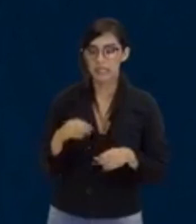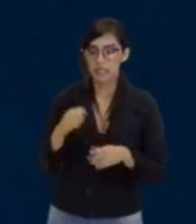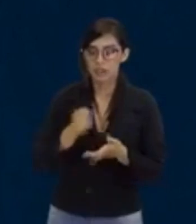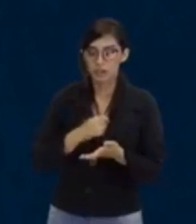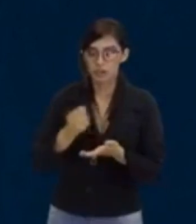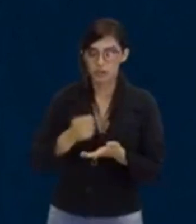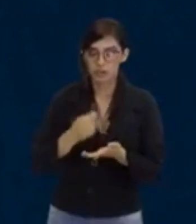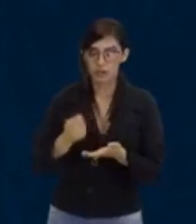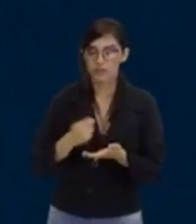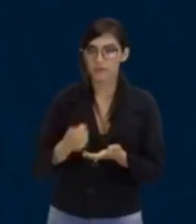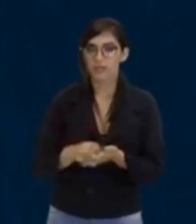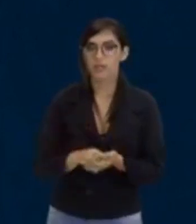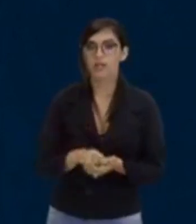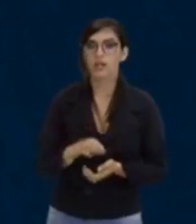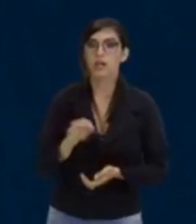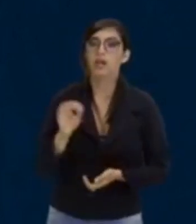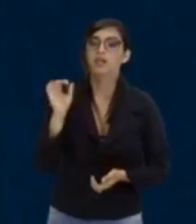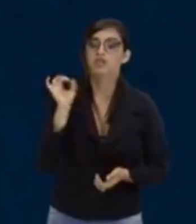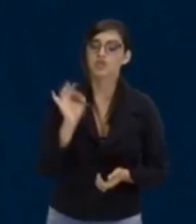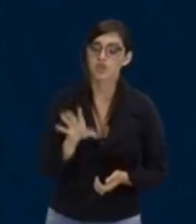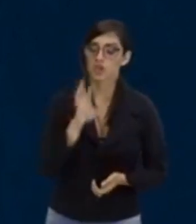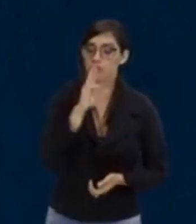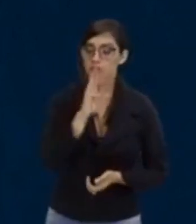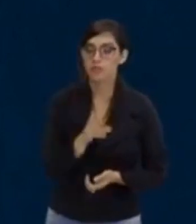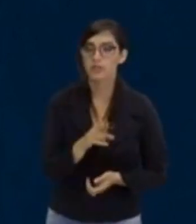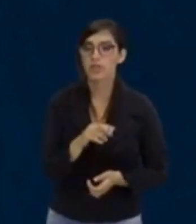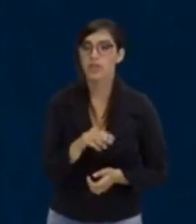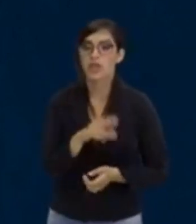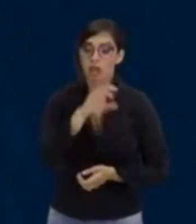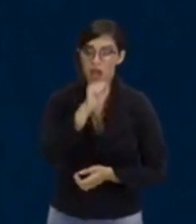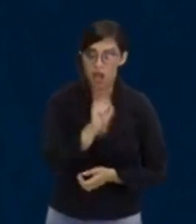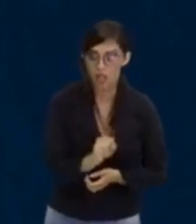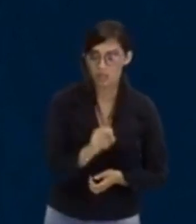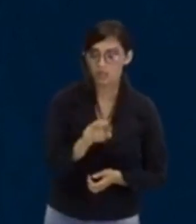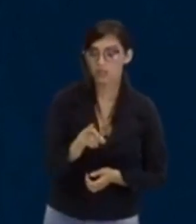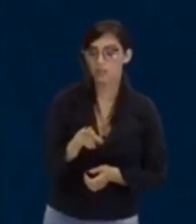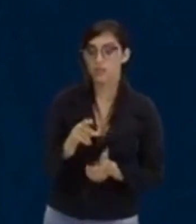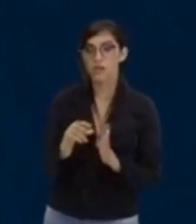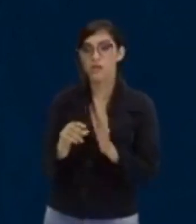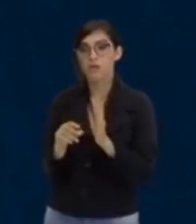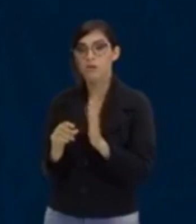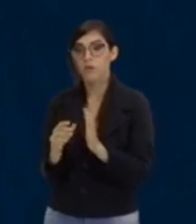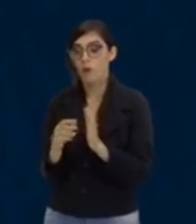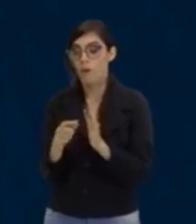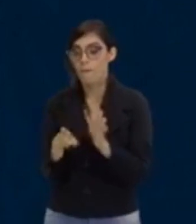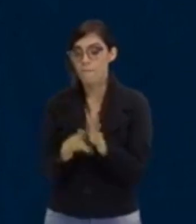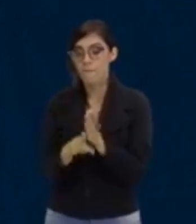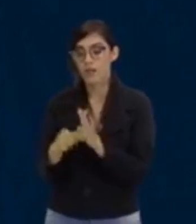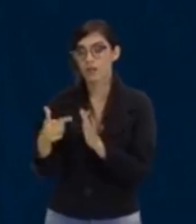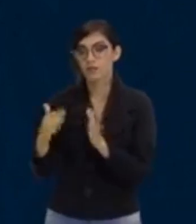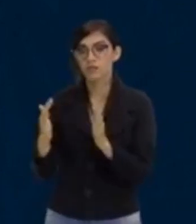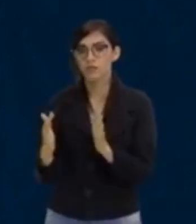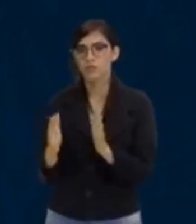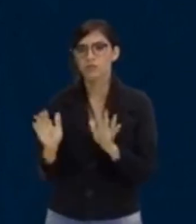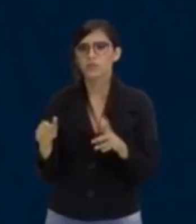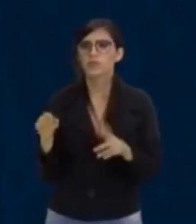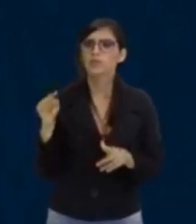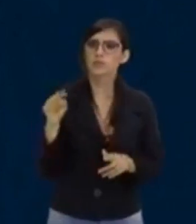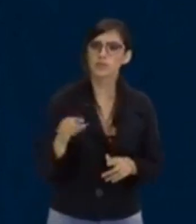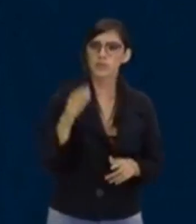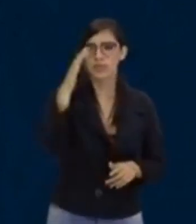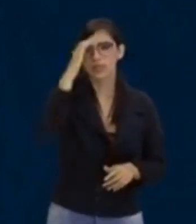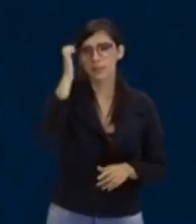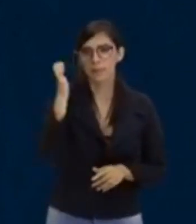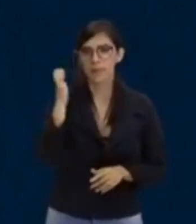solução é quem? É o menos 2. Professor, então se eu já sabia que a solução ia ser igual, eu precisava